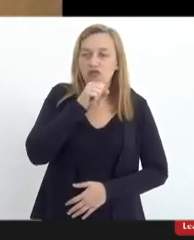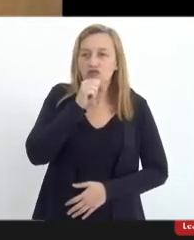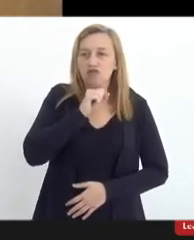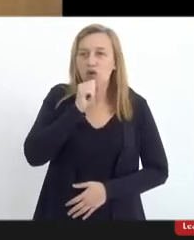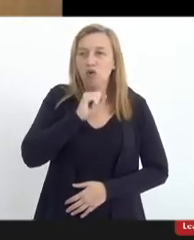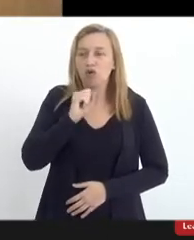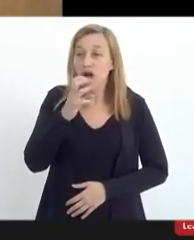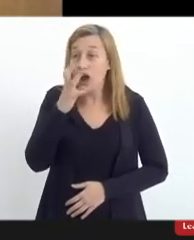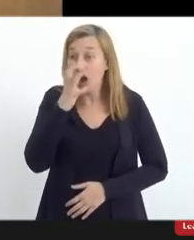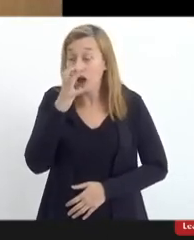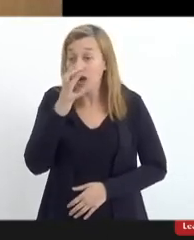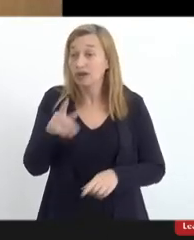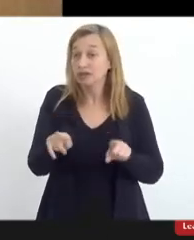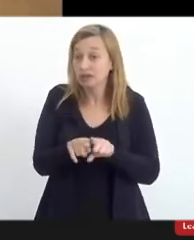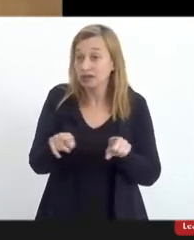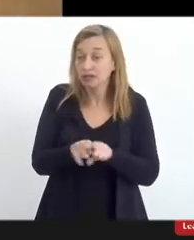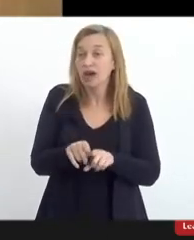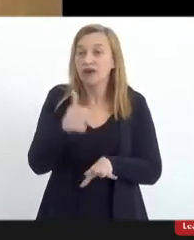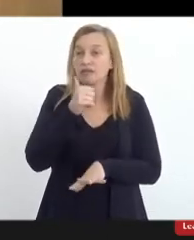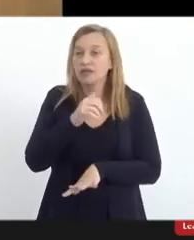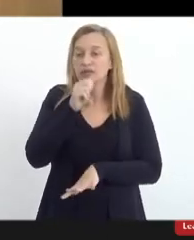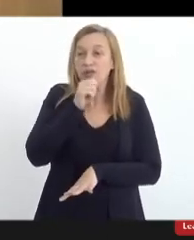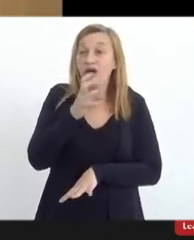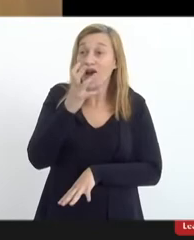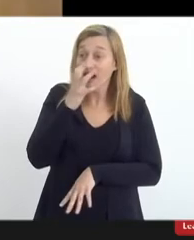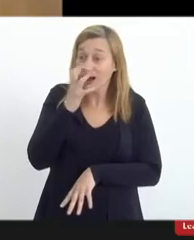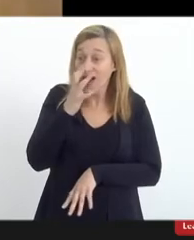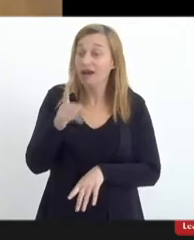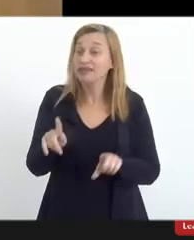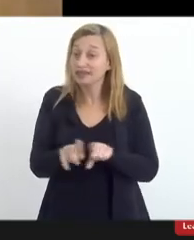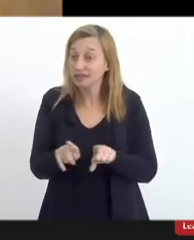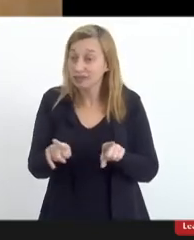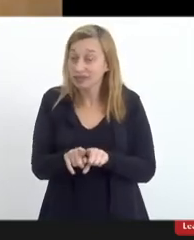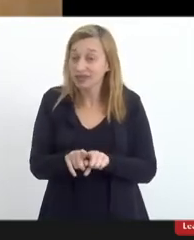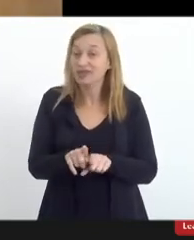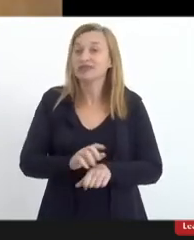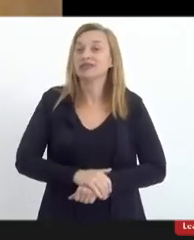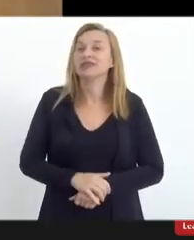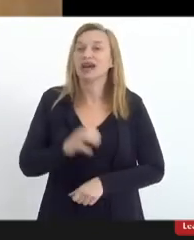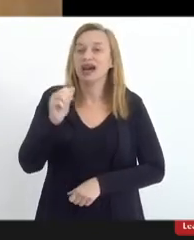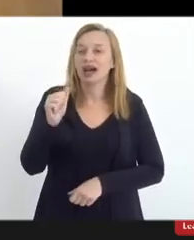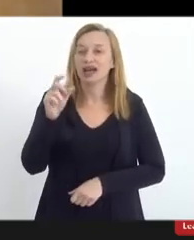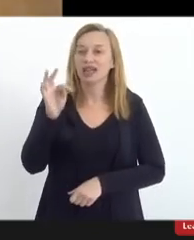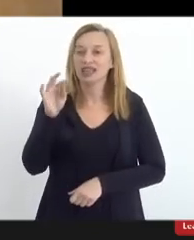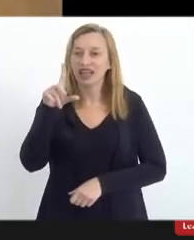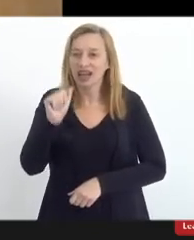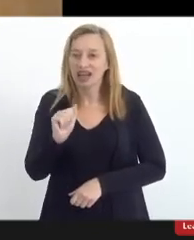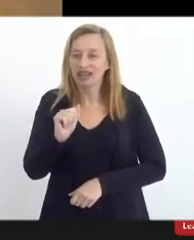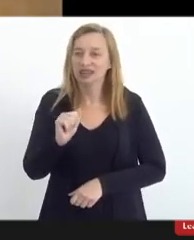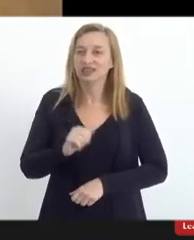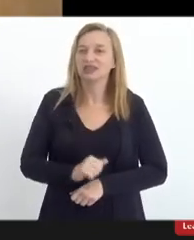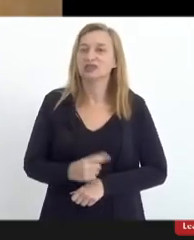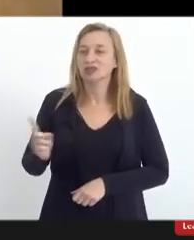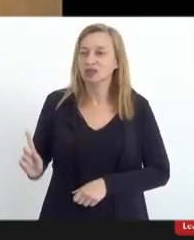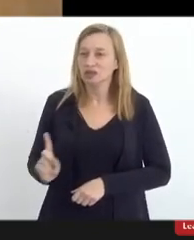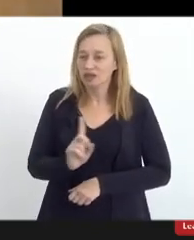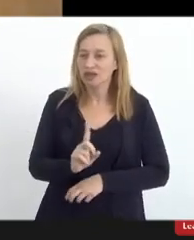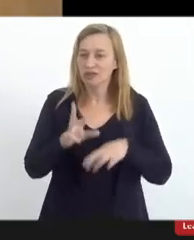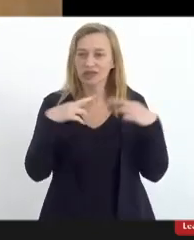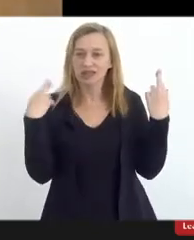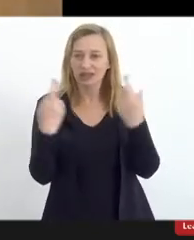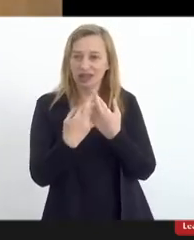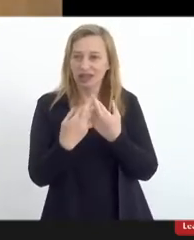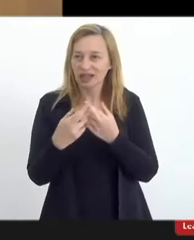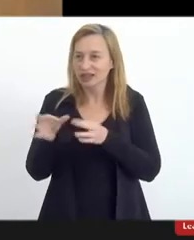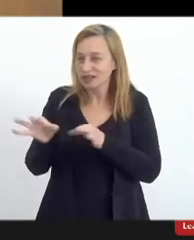admiradora dele, minha mãe é uma grande admiradora do deputado Atila Nunes, até quando eu vim aqui para essa reunião, que ela está se